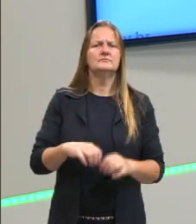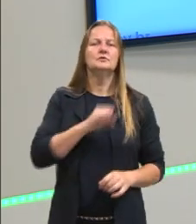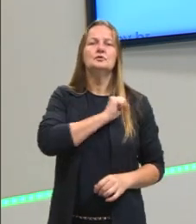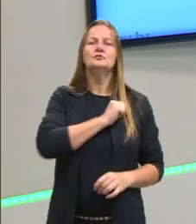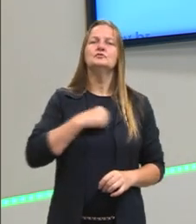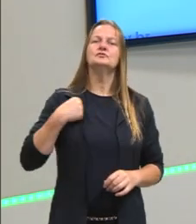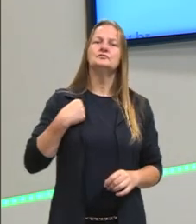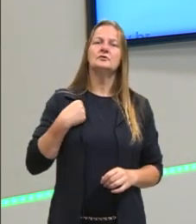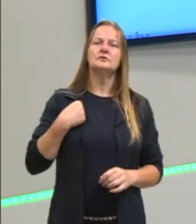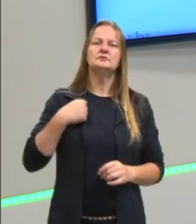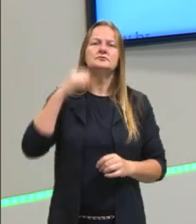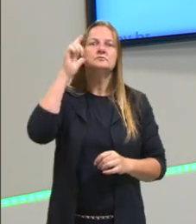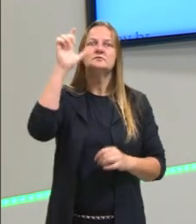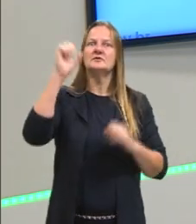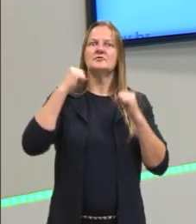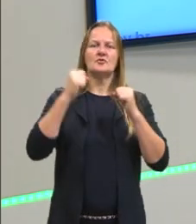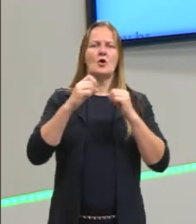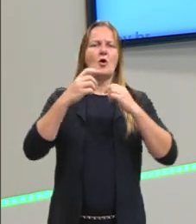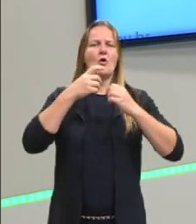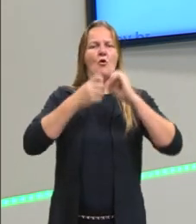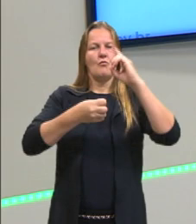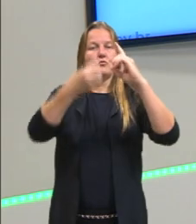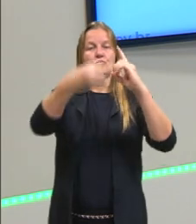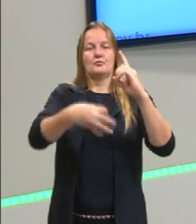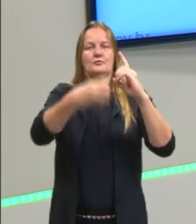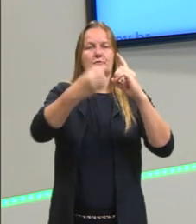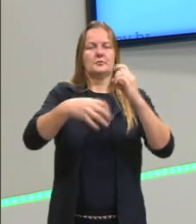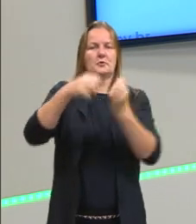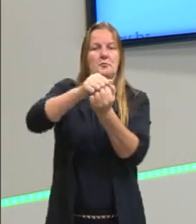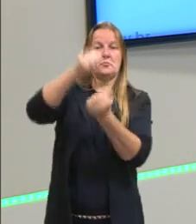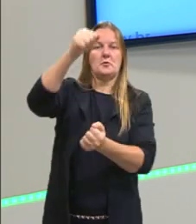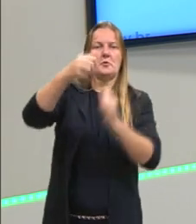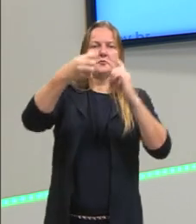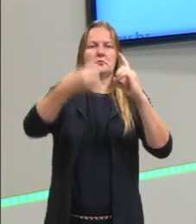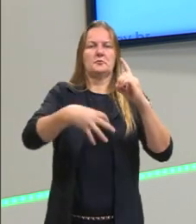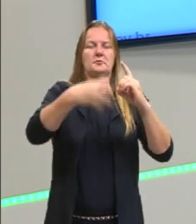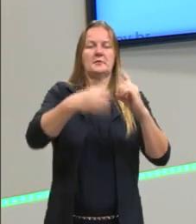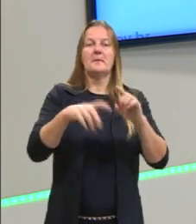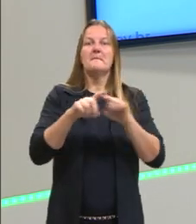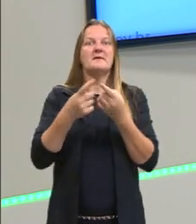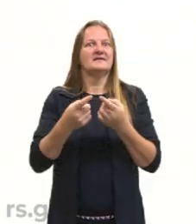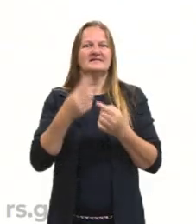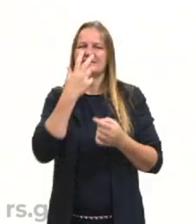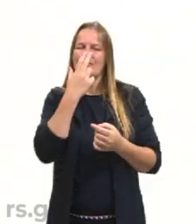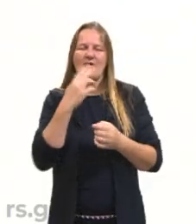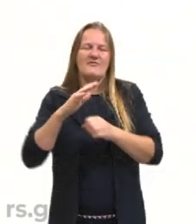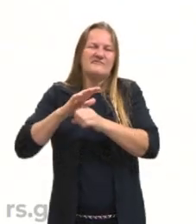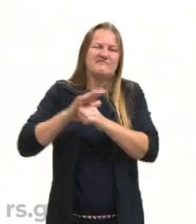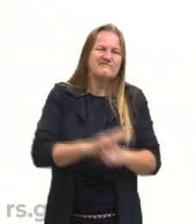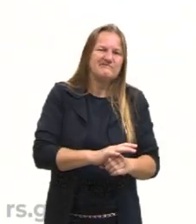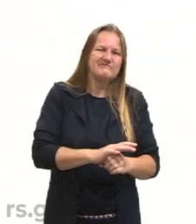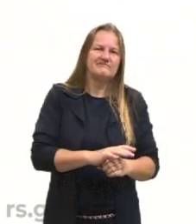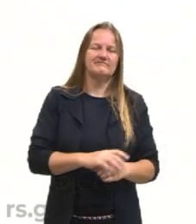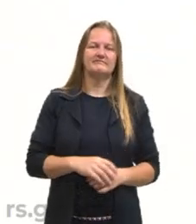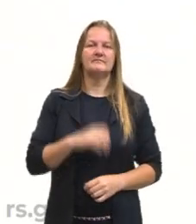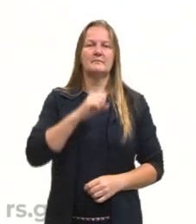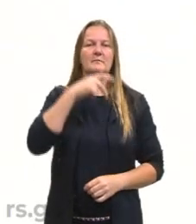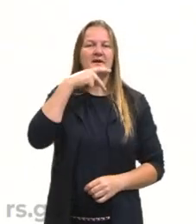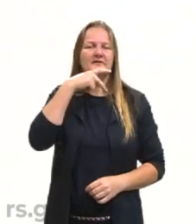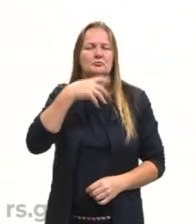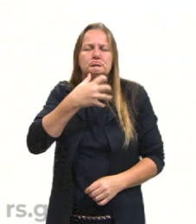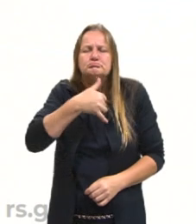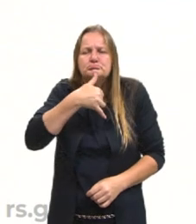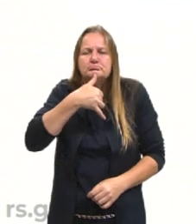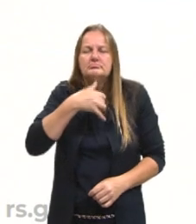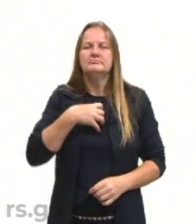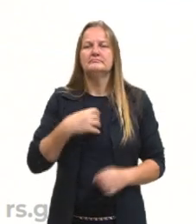Sócrates vence o discurso. E mesmo assim ele é condenado. Então isso marcou muito a vida de Platão. Então ele faz